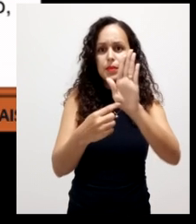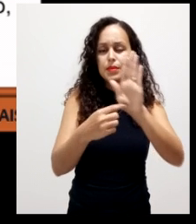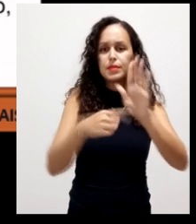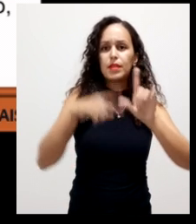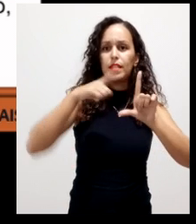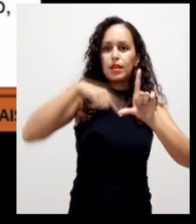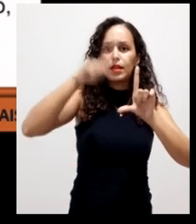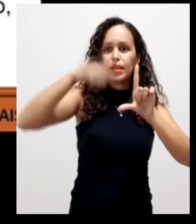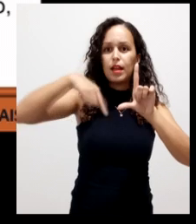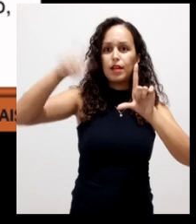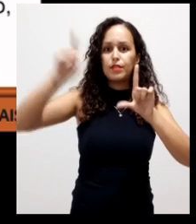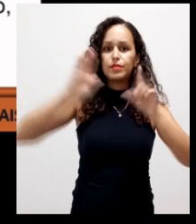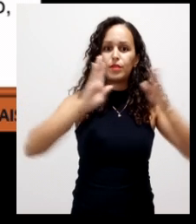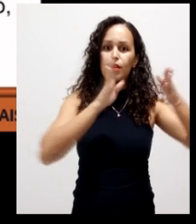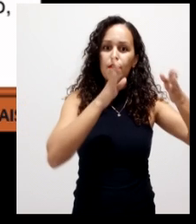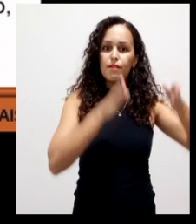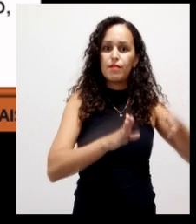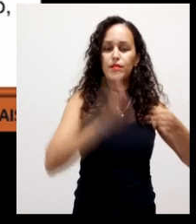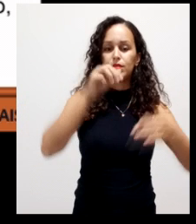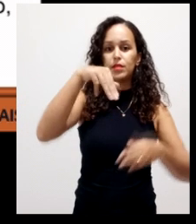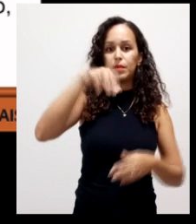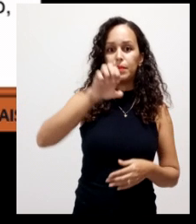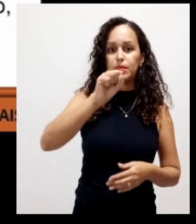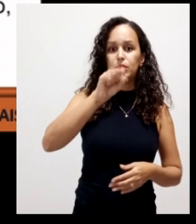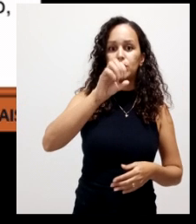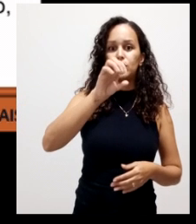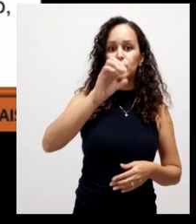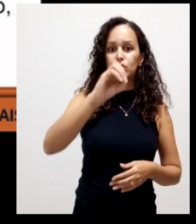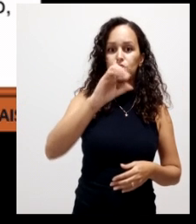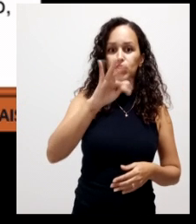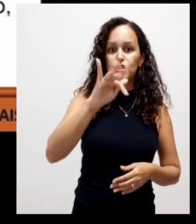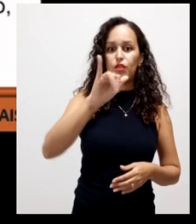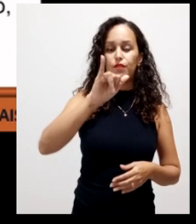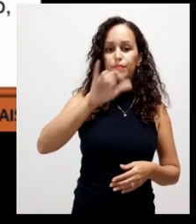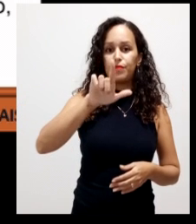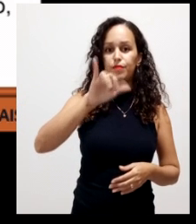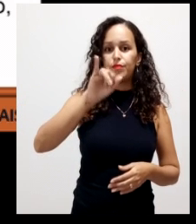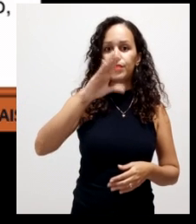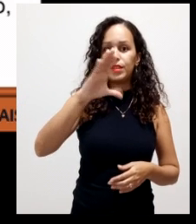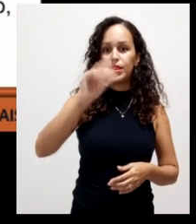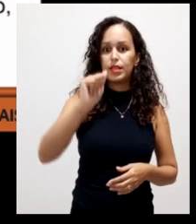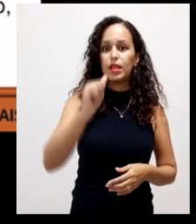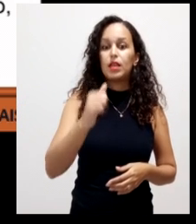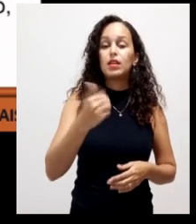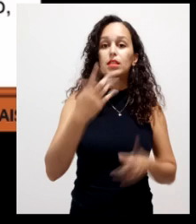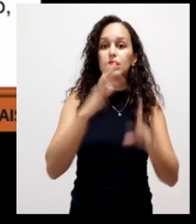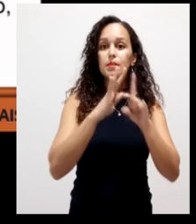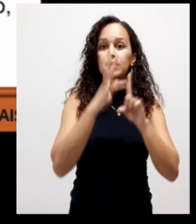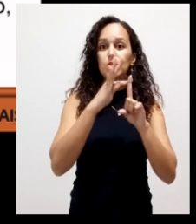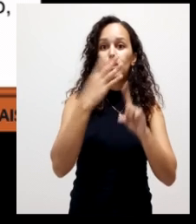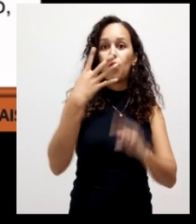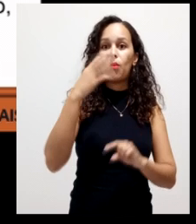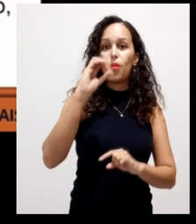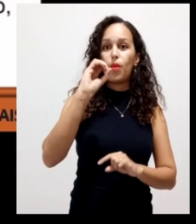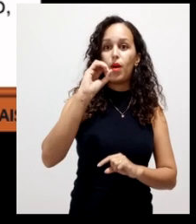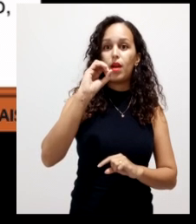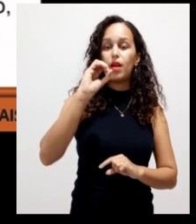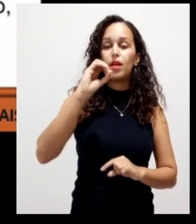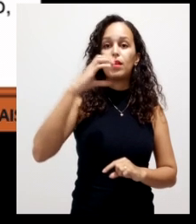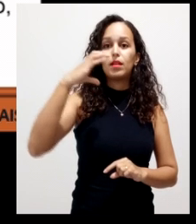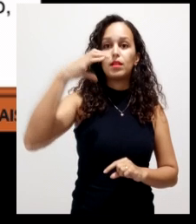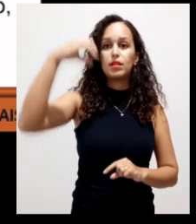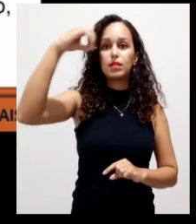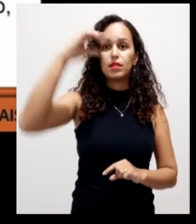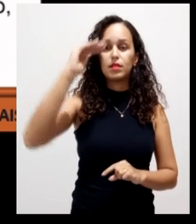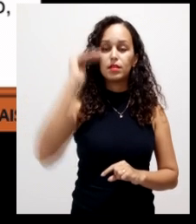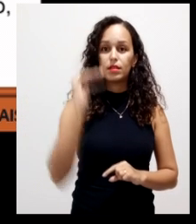gráfico a primeira fase mesófila que vai ter uma temperatura abaixo de 40 graus celsius tem a